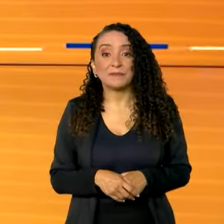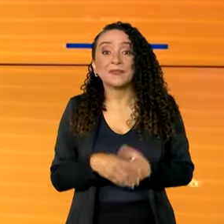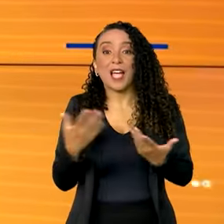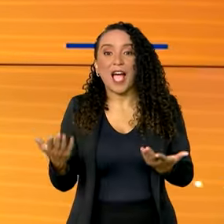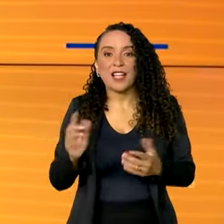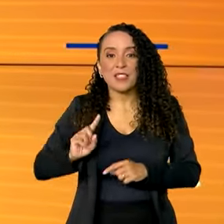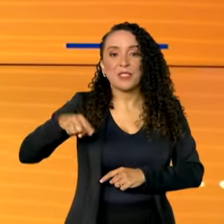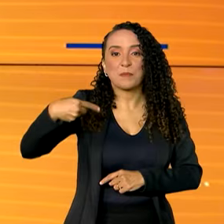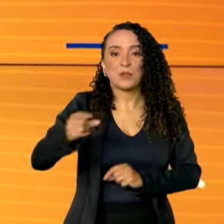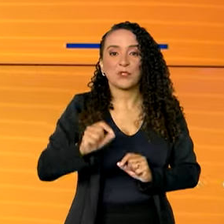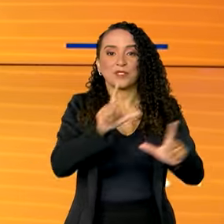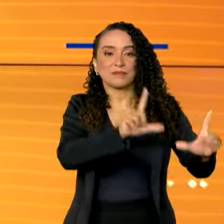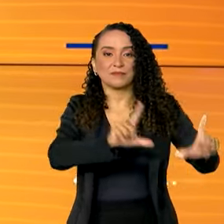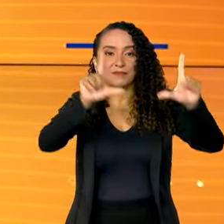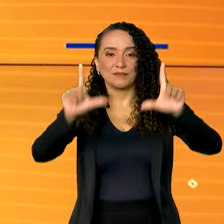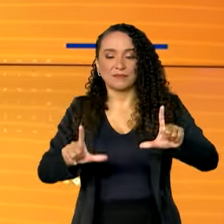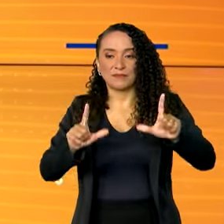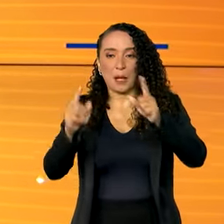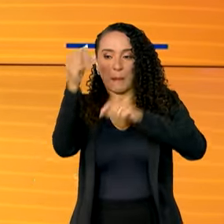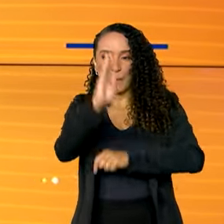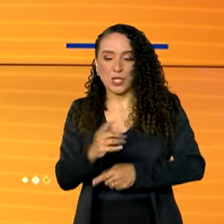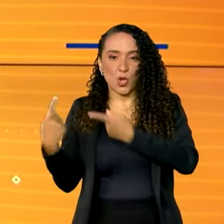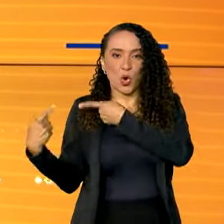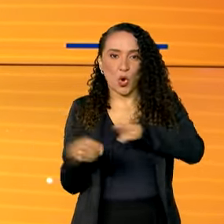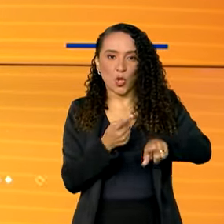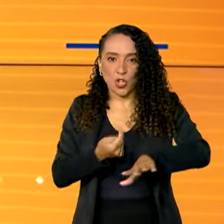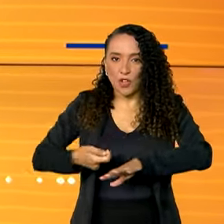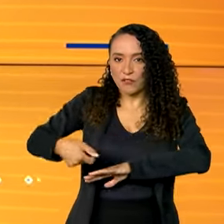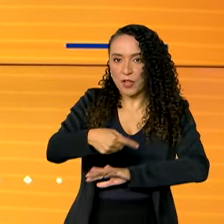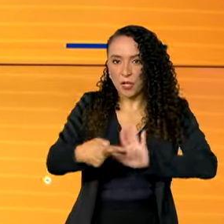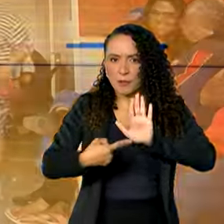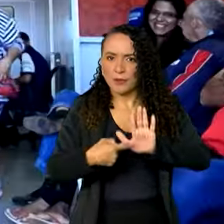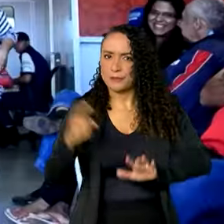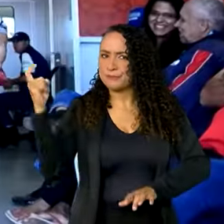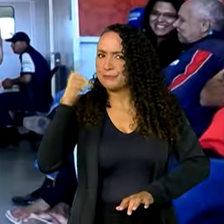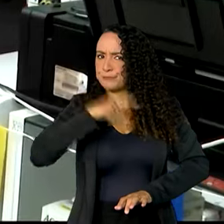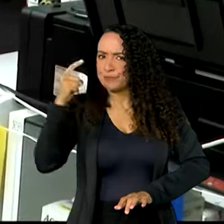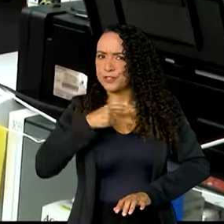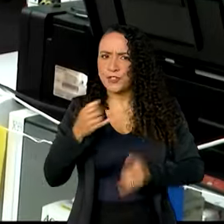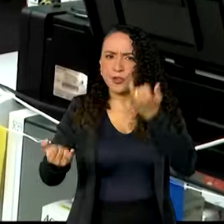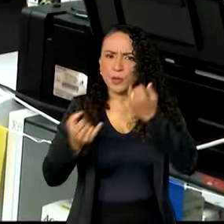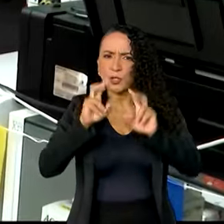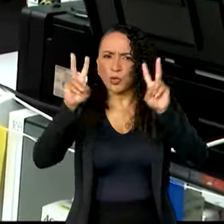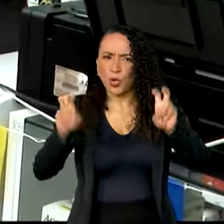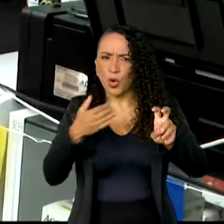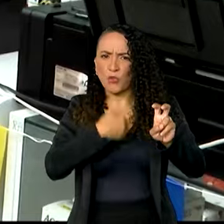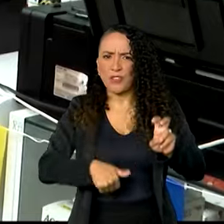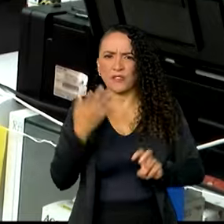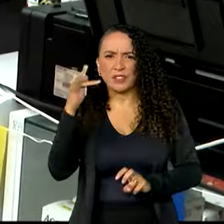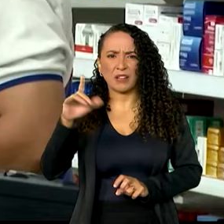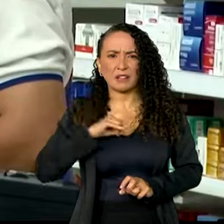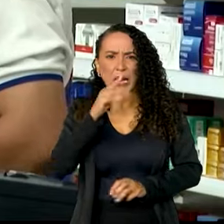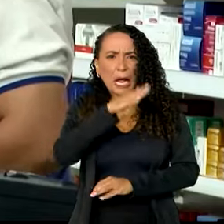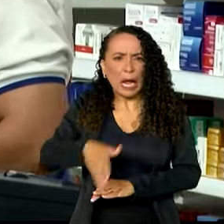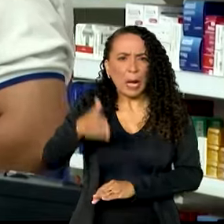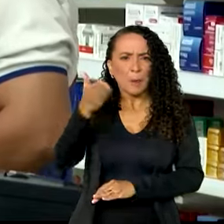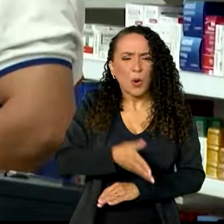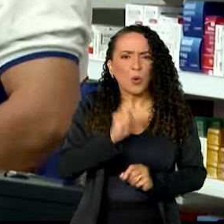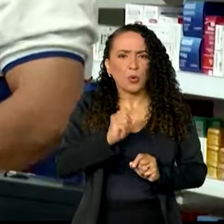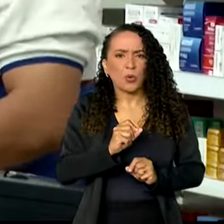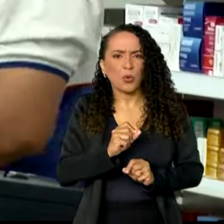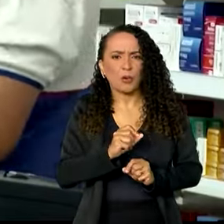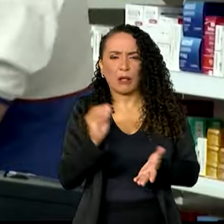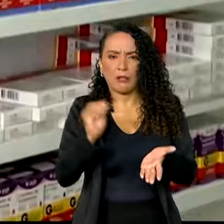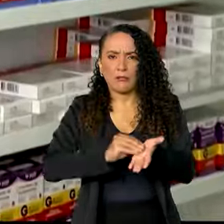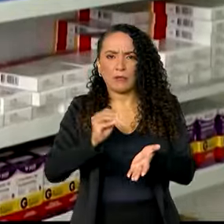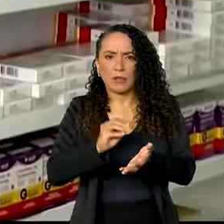Veja a seguir no quadro Brasil contra a Fê, que a gente mostra que é mentira a informação de que o governo federal tem acabado com